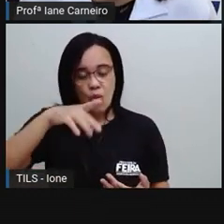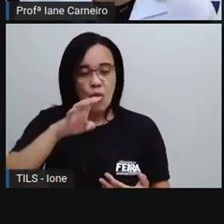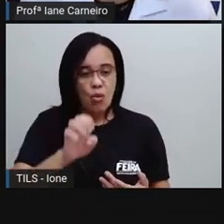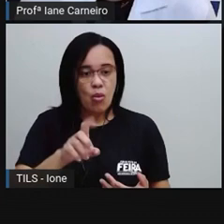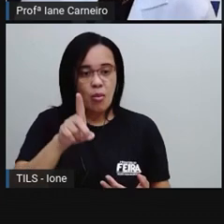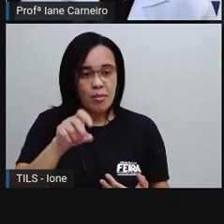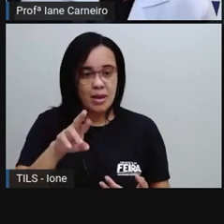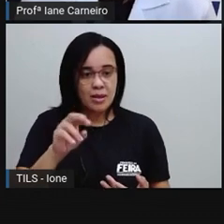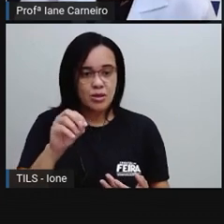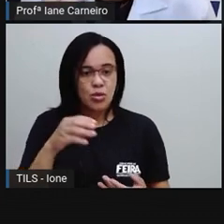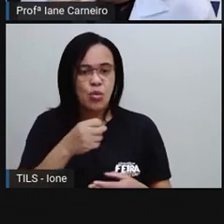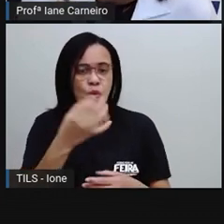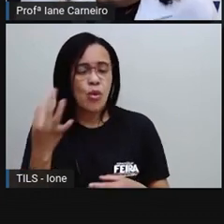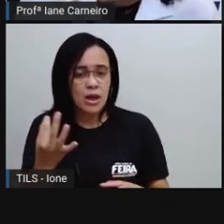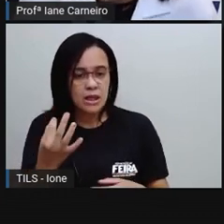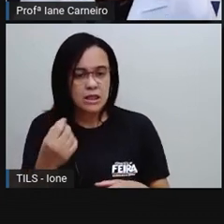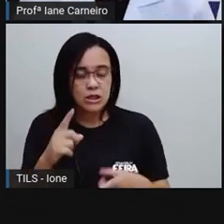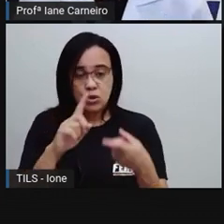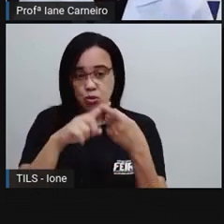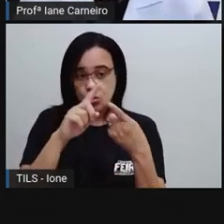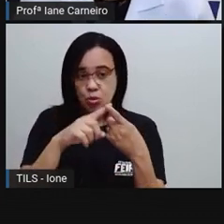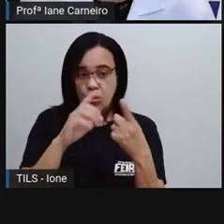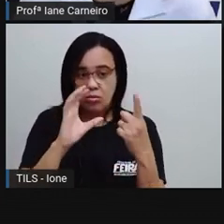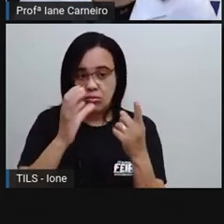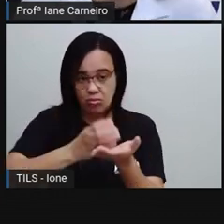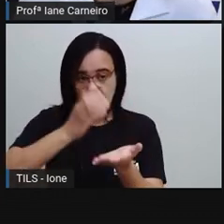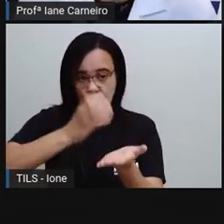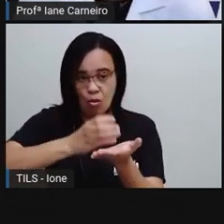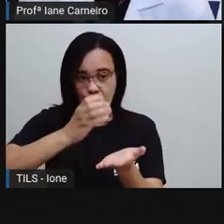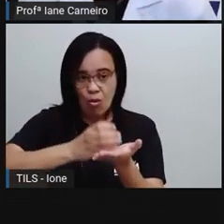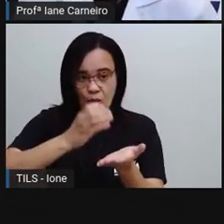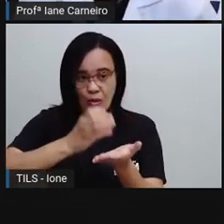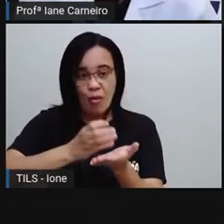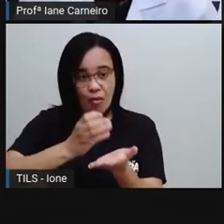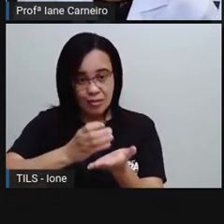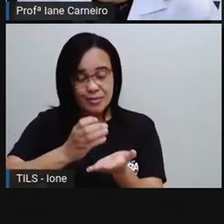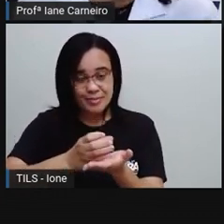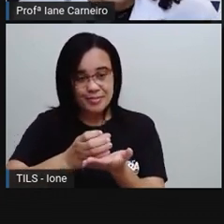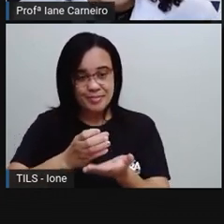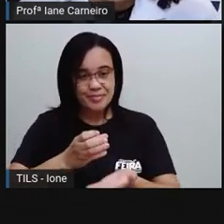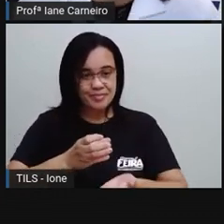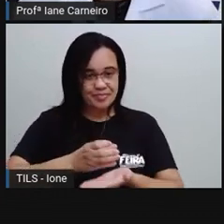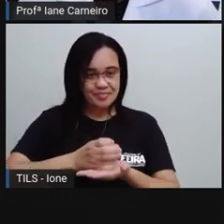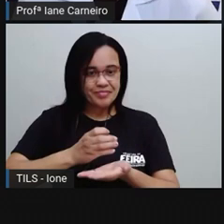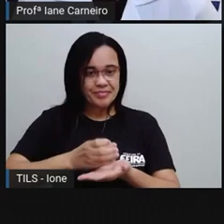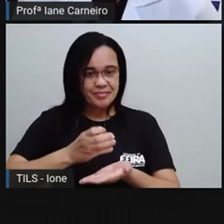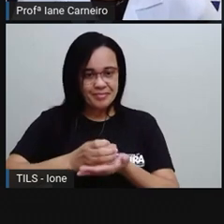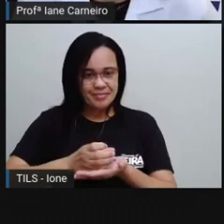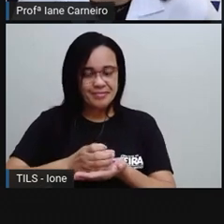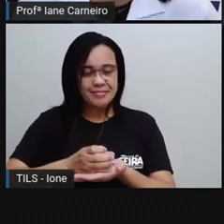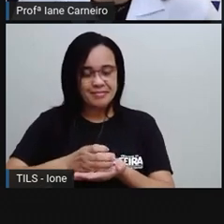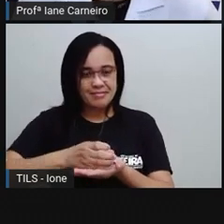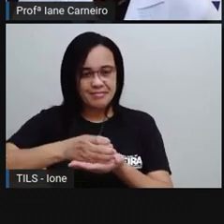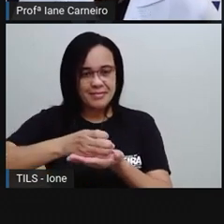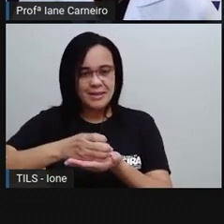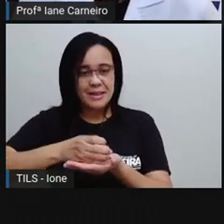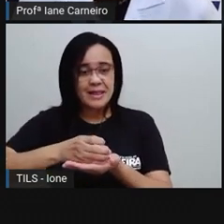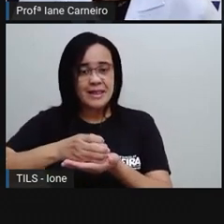um. Ele disse que acabou de beber água. Um, já bebeu, Pedro. Dois, três,